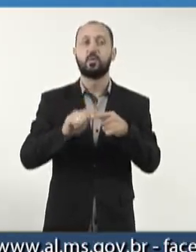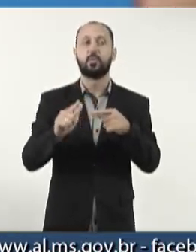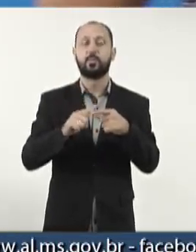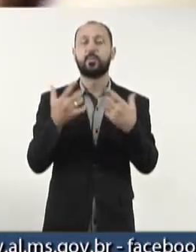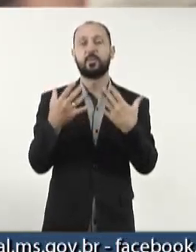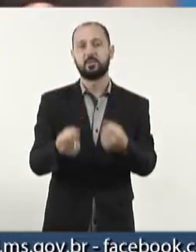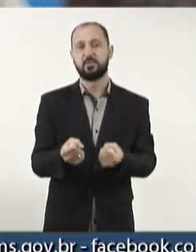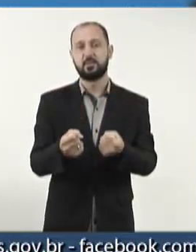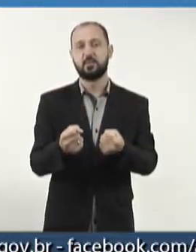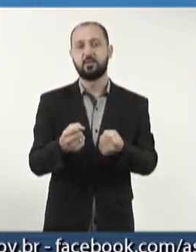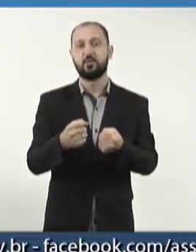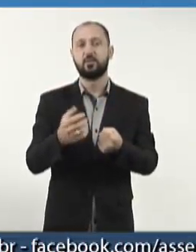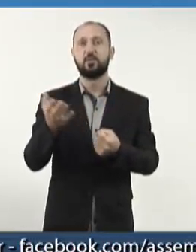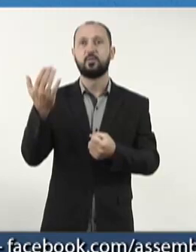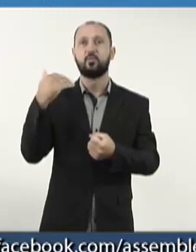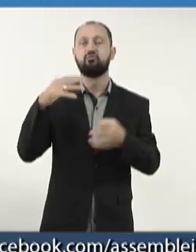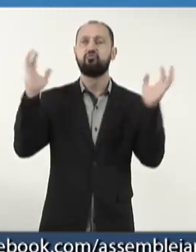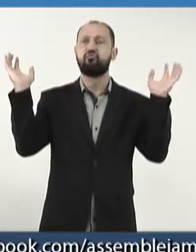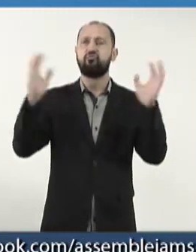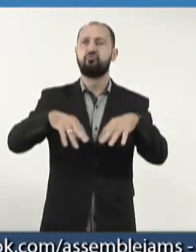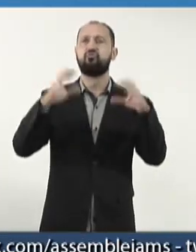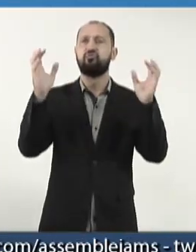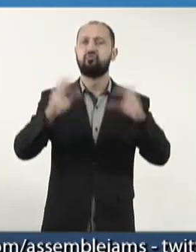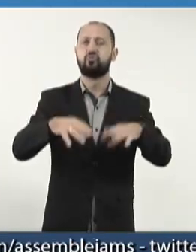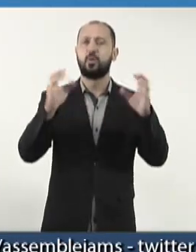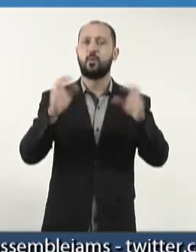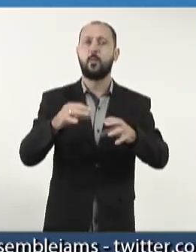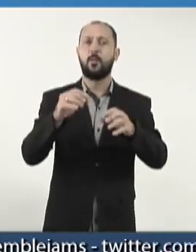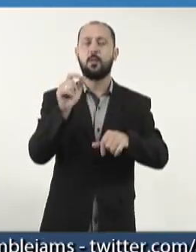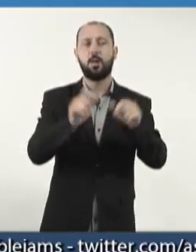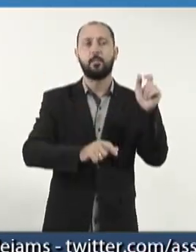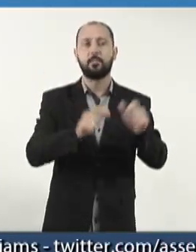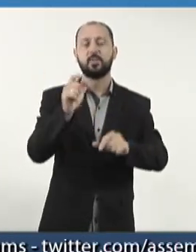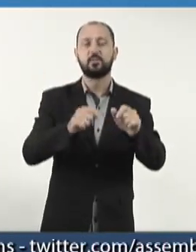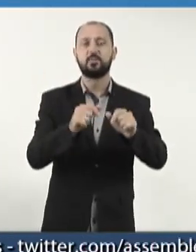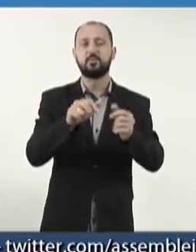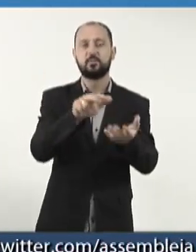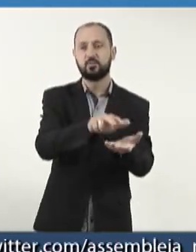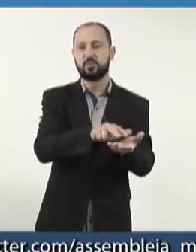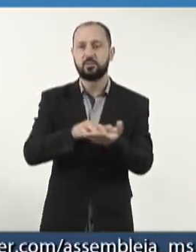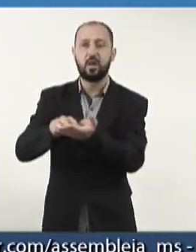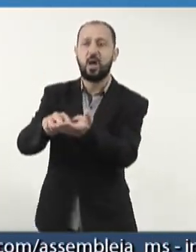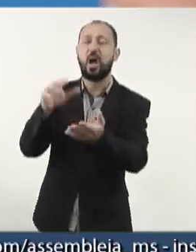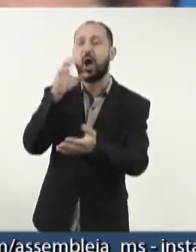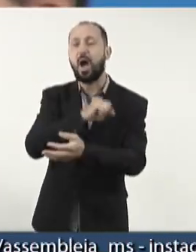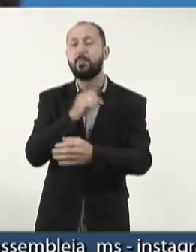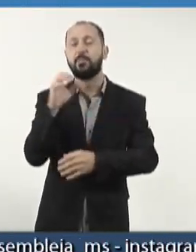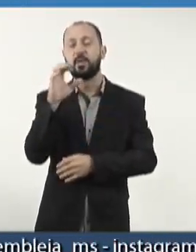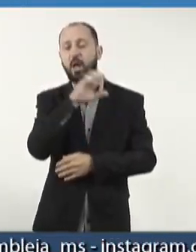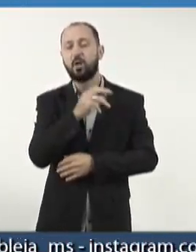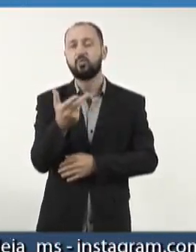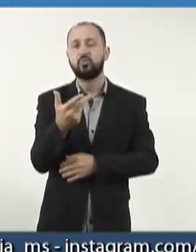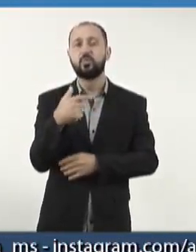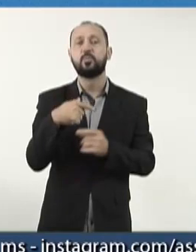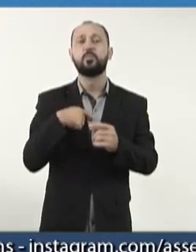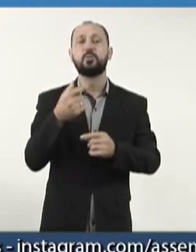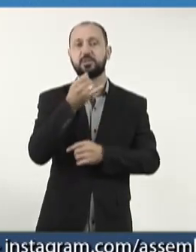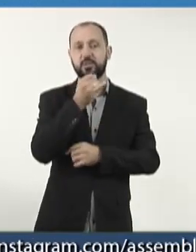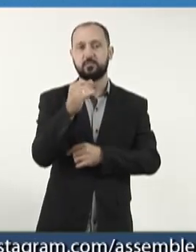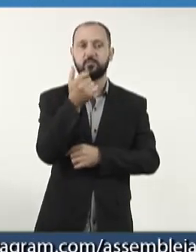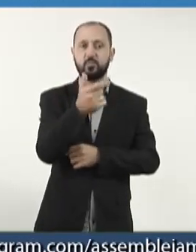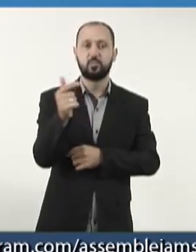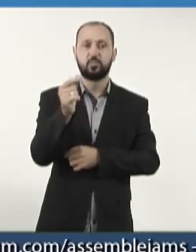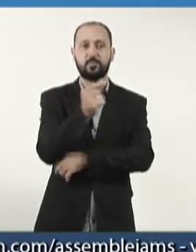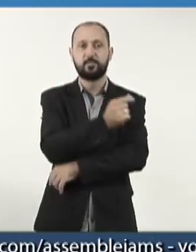Num temporal que teve recentemente, os pacientes tiveram que ser transferidos às pressas porque não tinha energia lá na UPA.